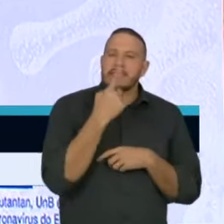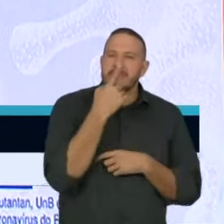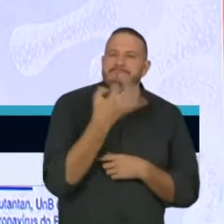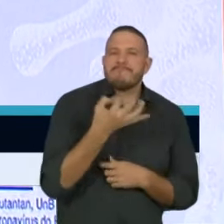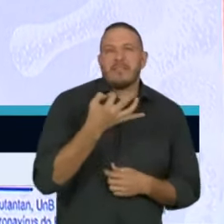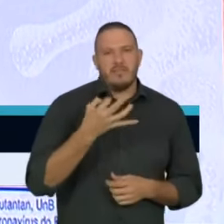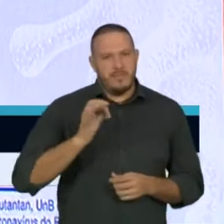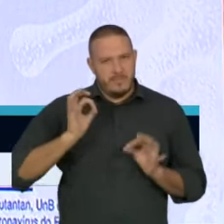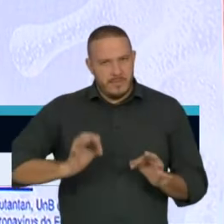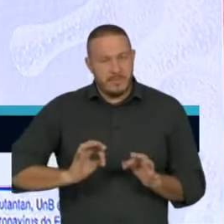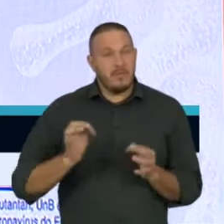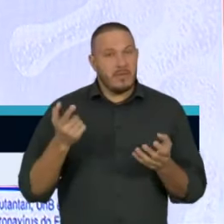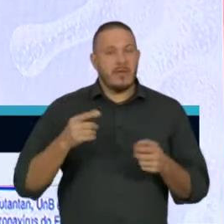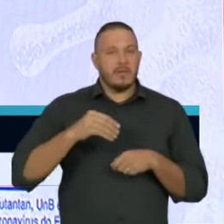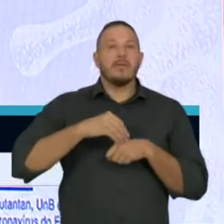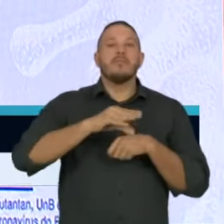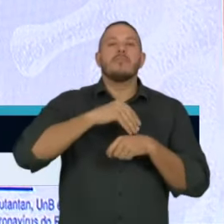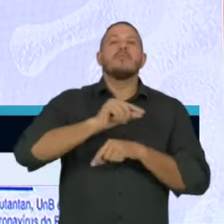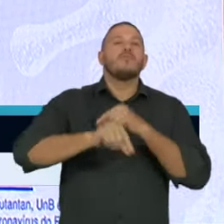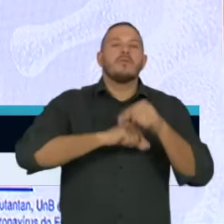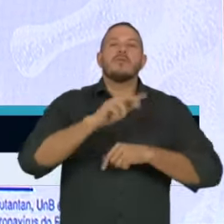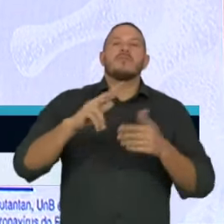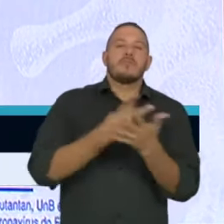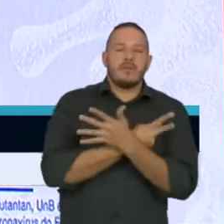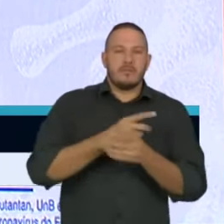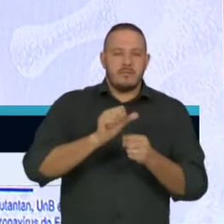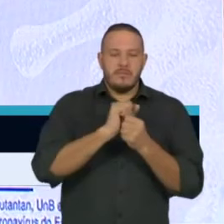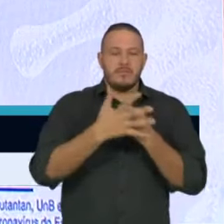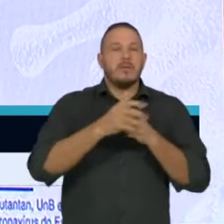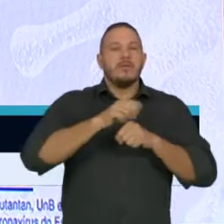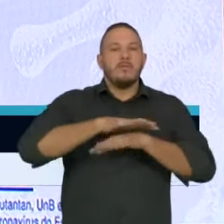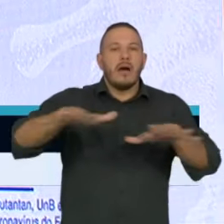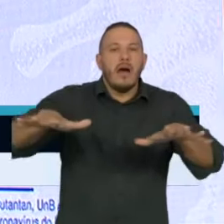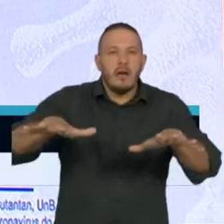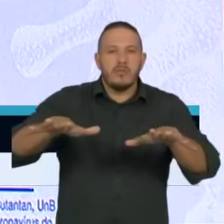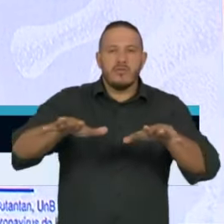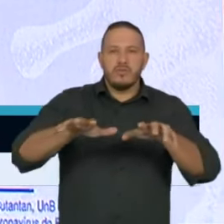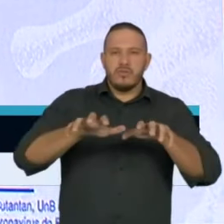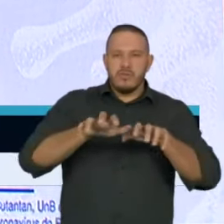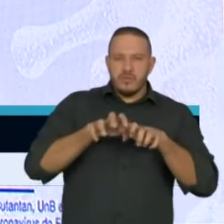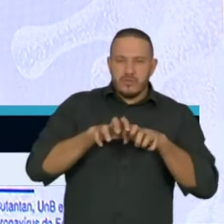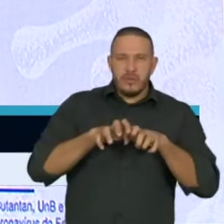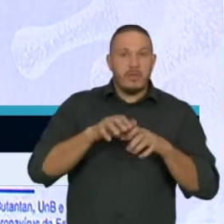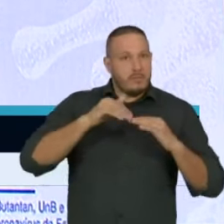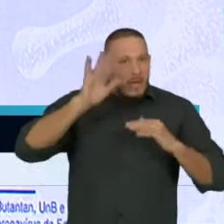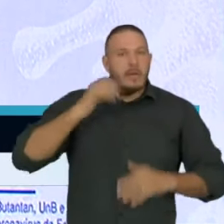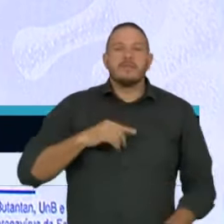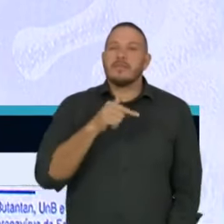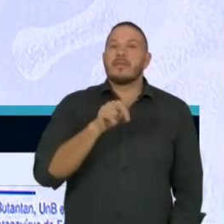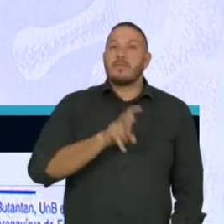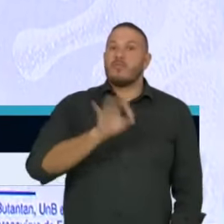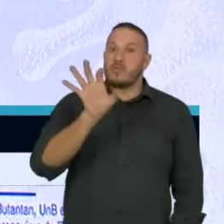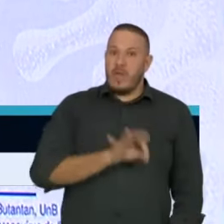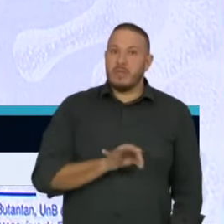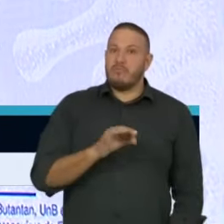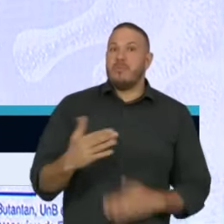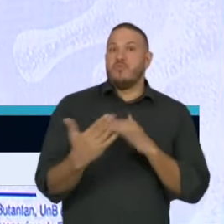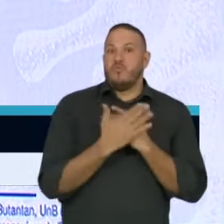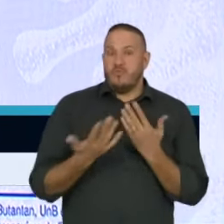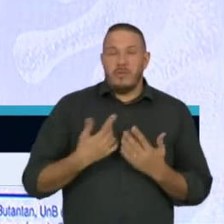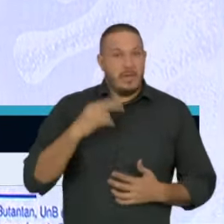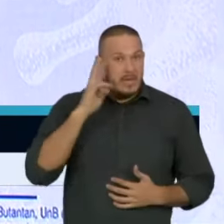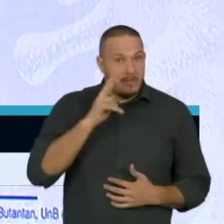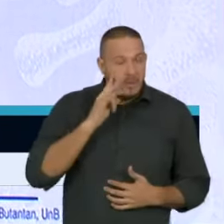E aí, o efeito na taxa de transmissão é superior a 75%. Lembrar que se ela se